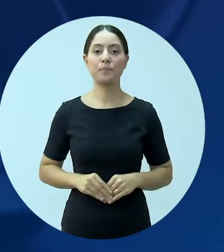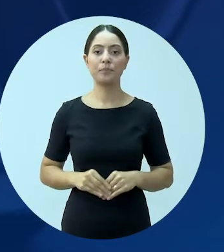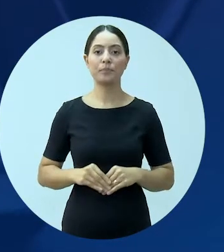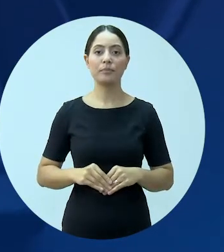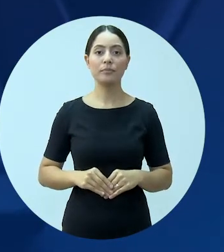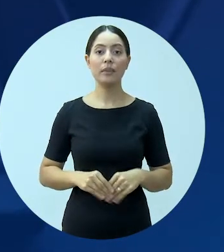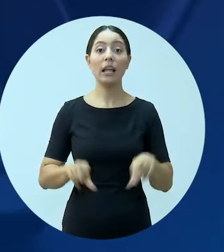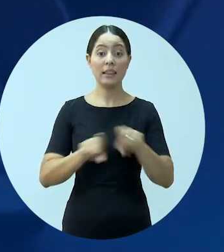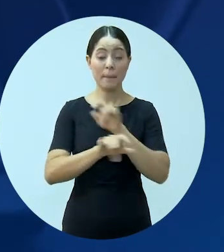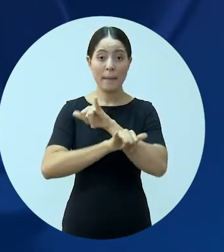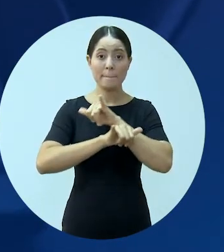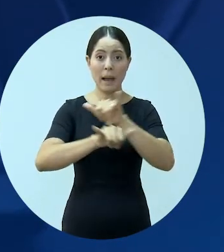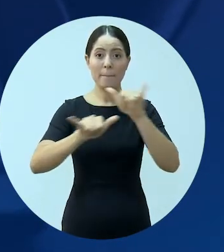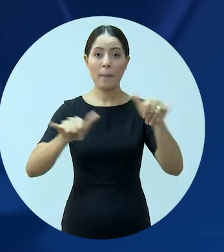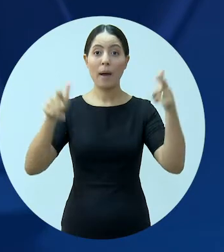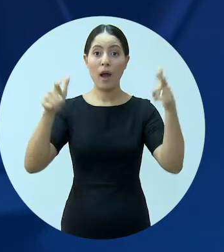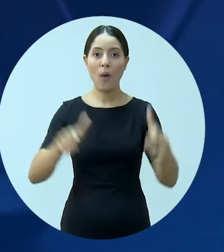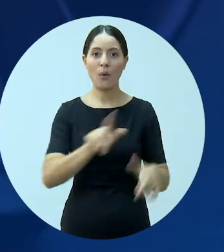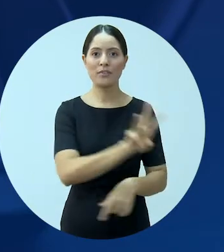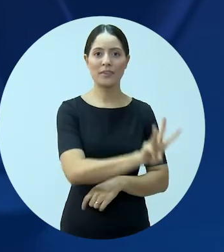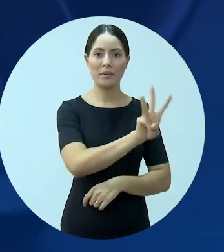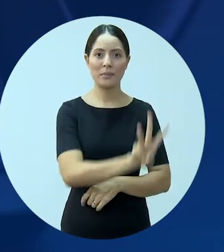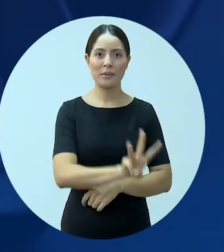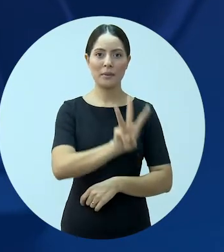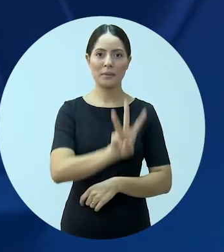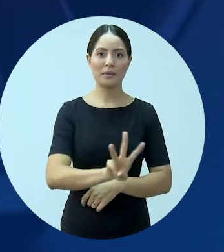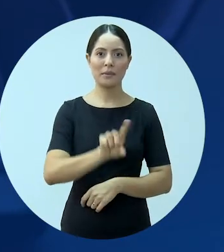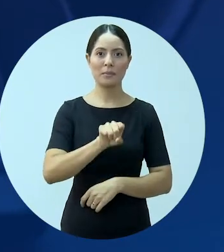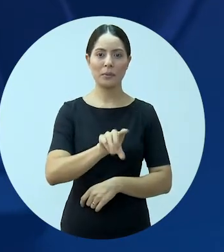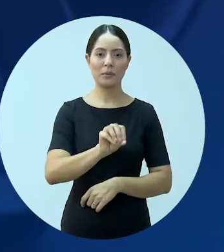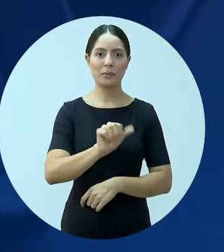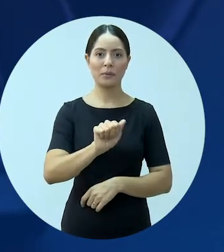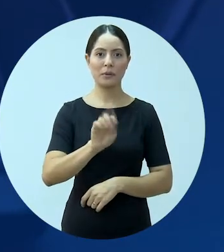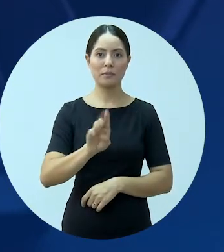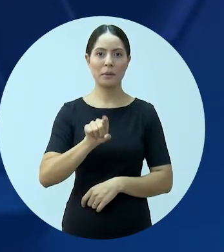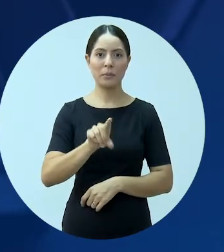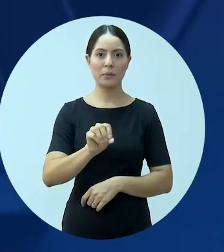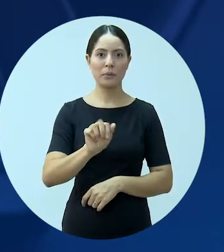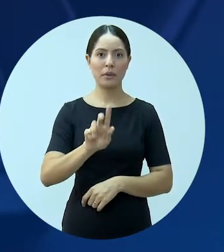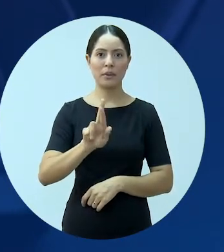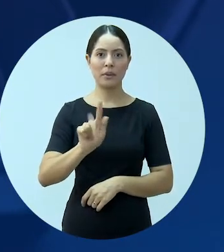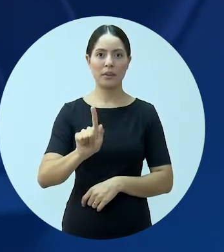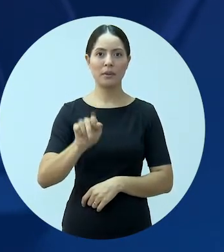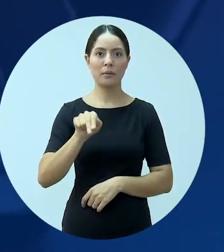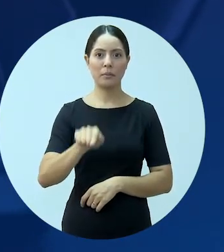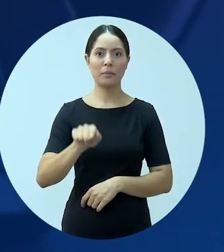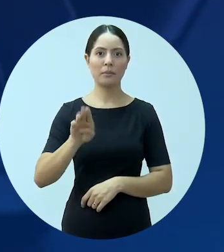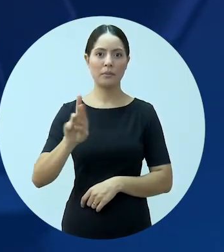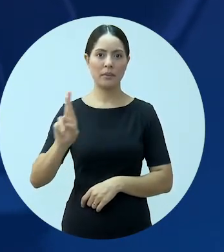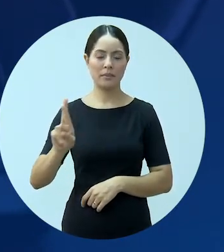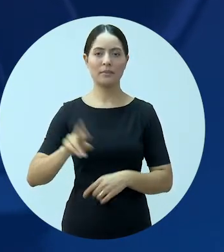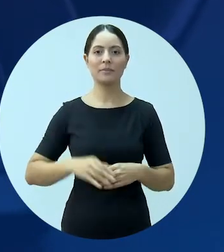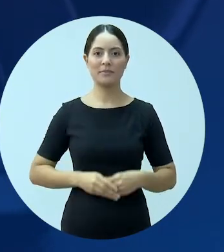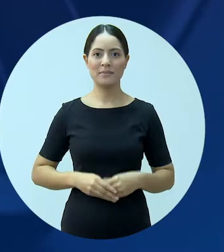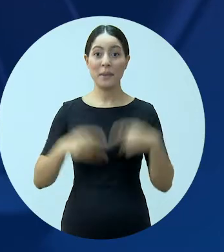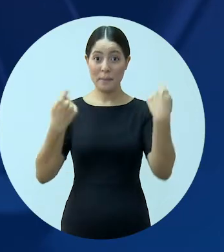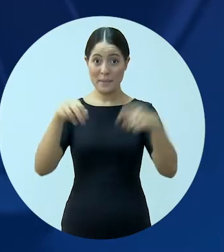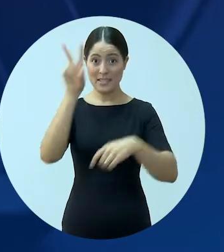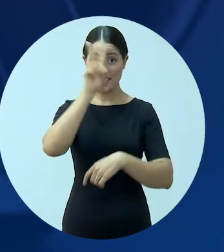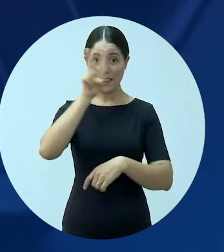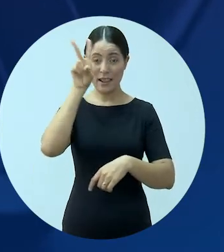República. As notícias completas você confere no site www.oab.org